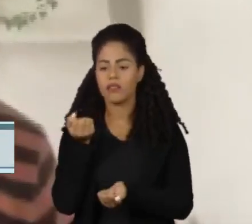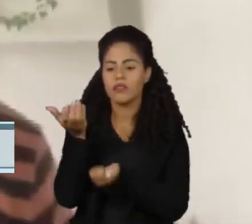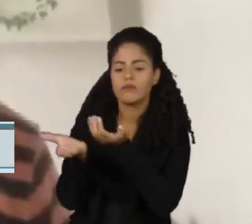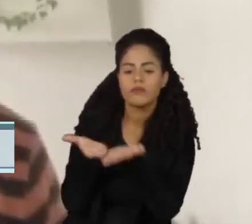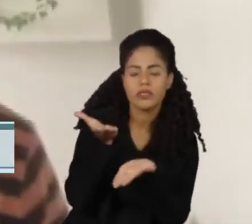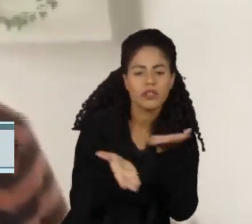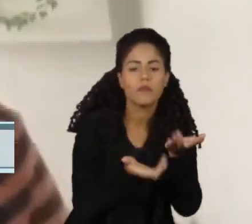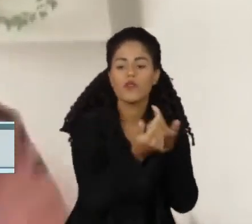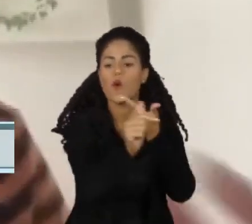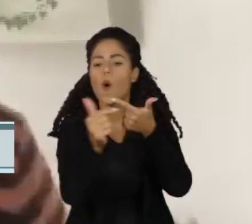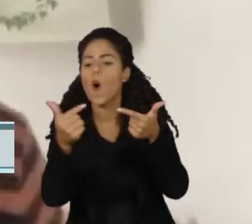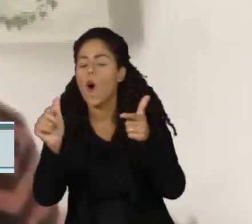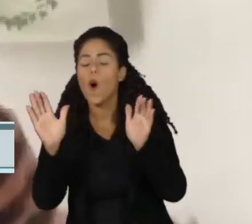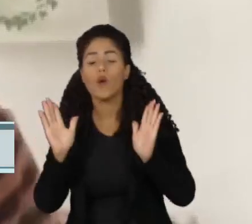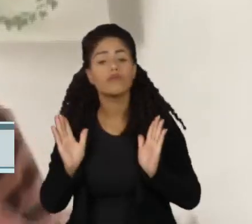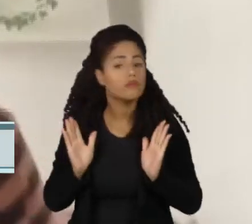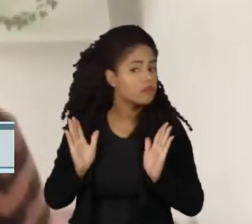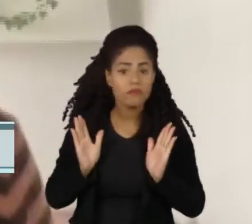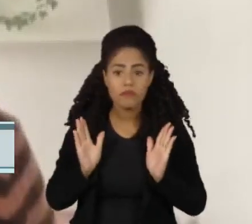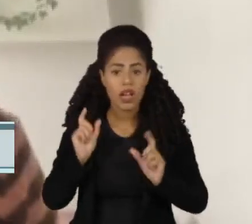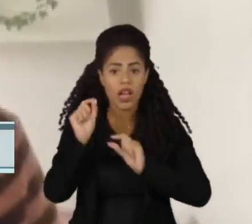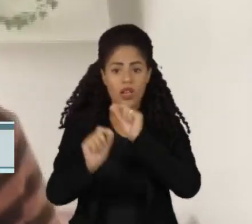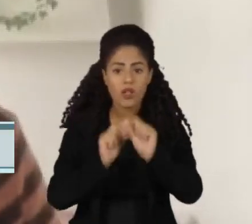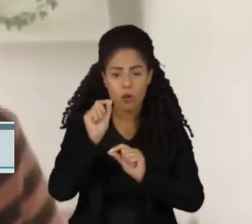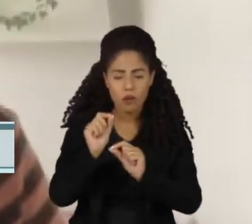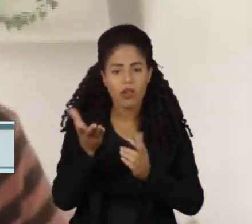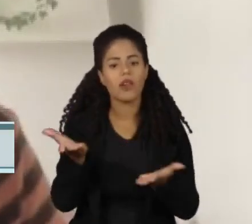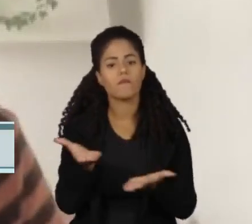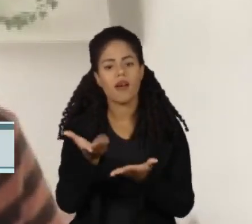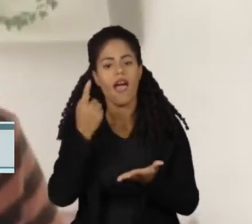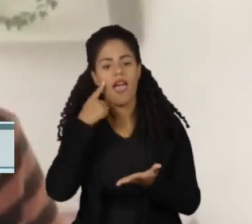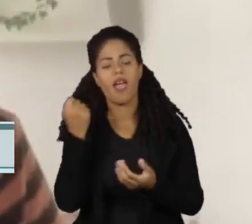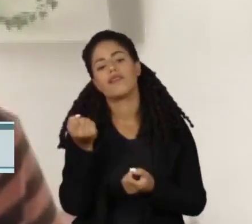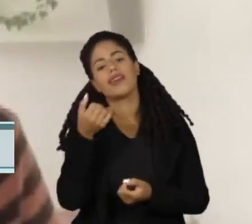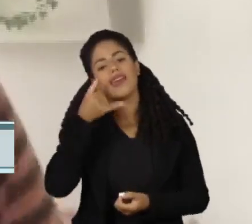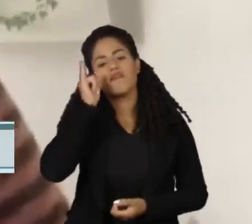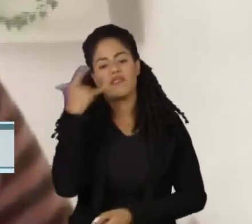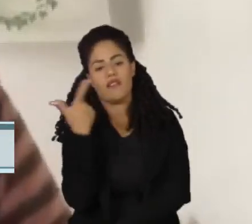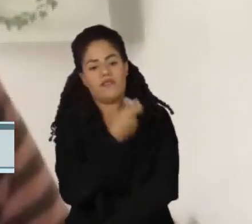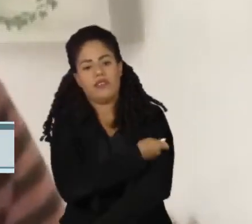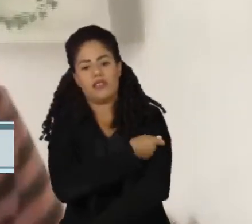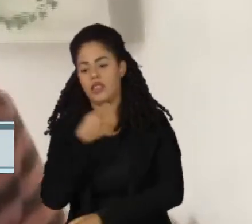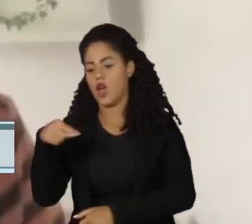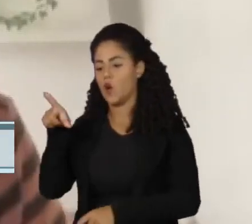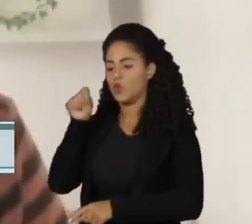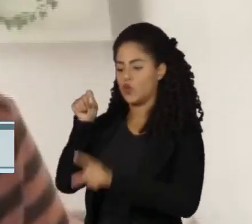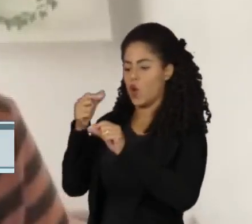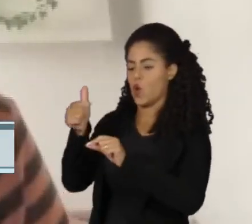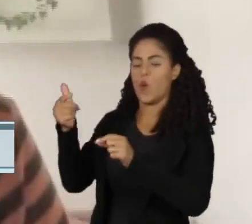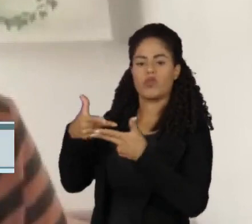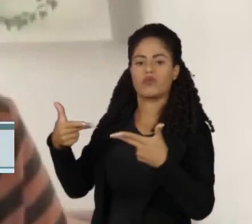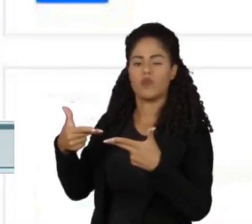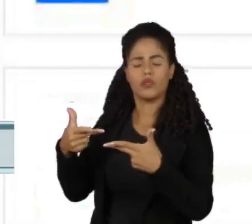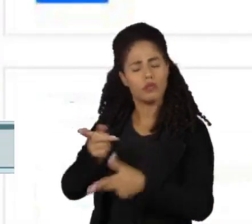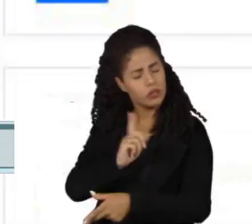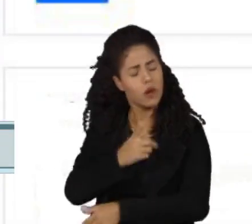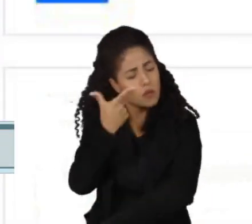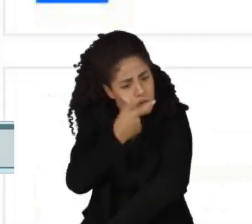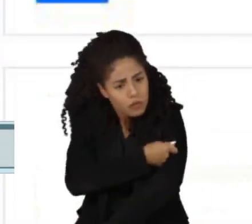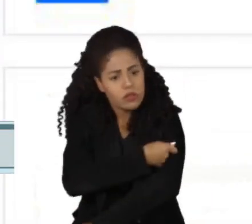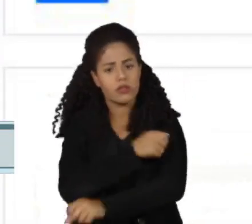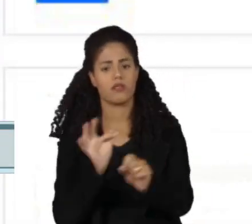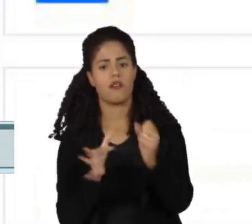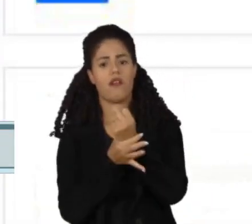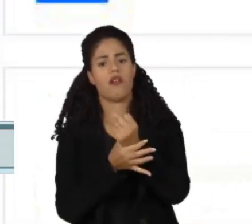alternativos que são propagados nesses grupos em paralelo a esse conteúdo